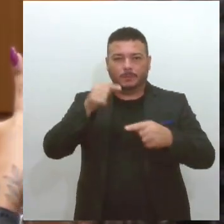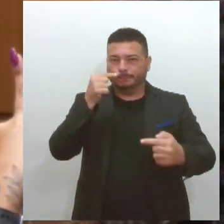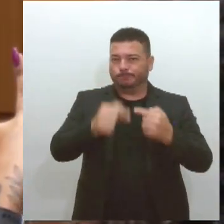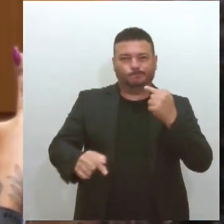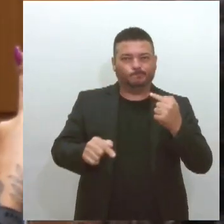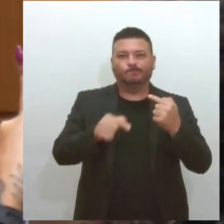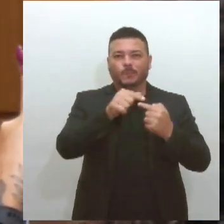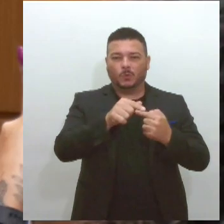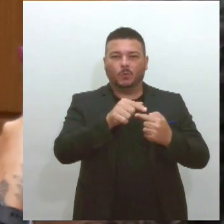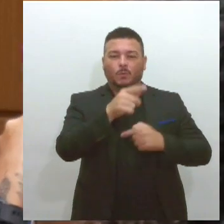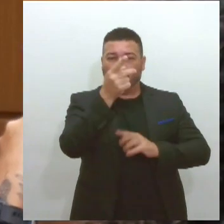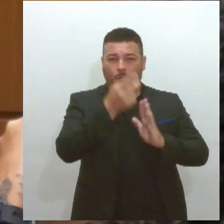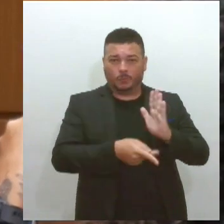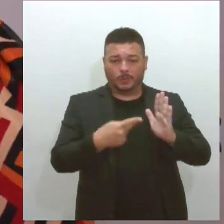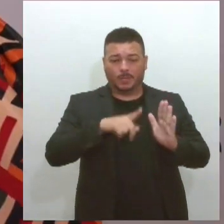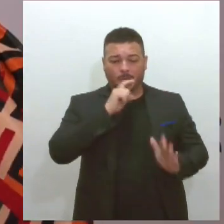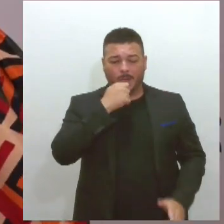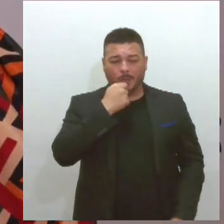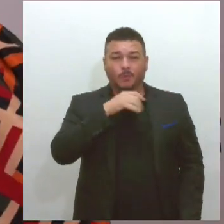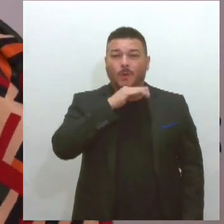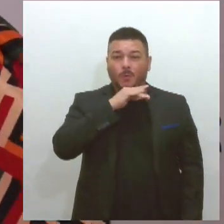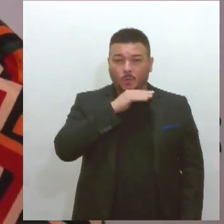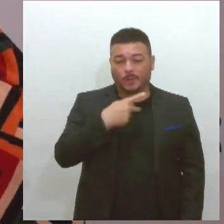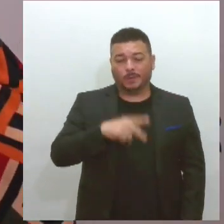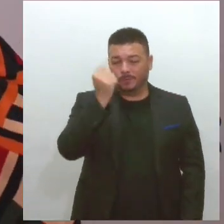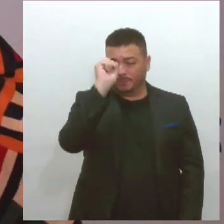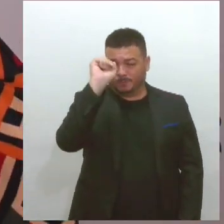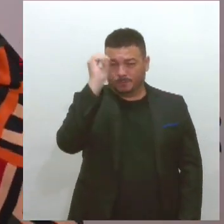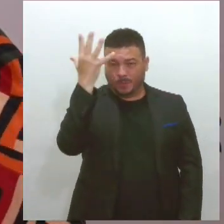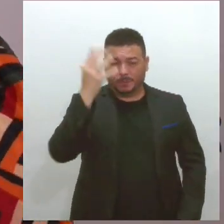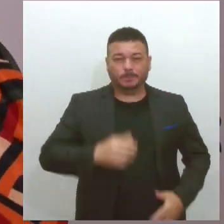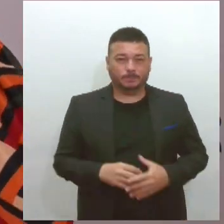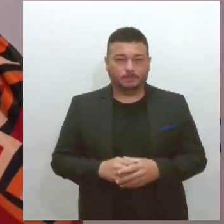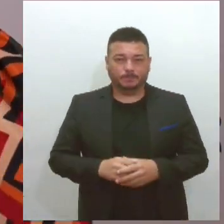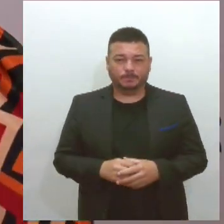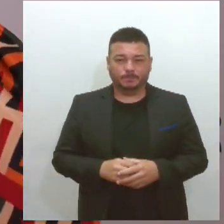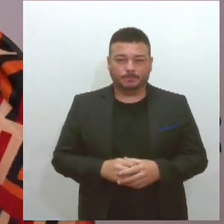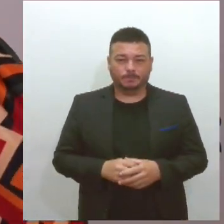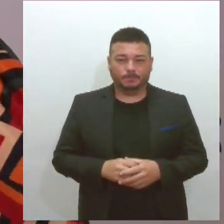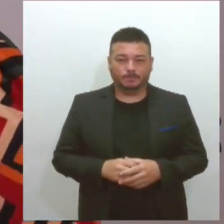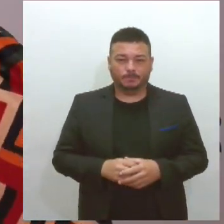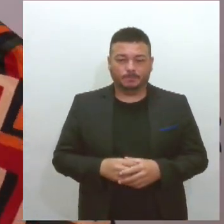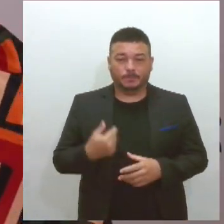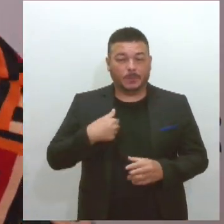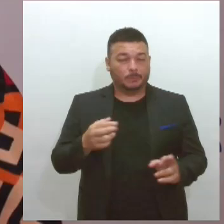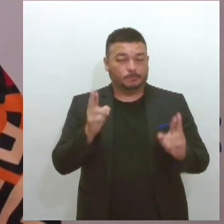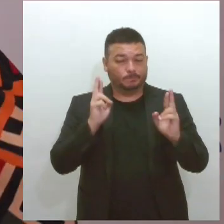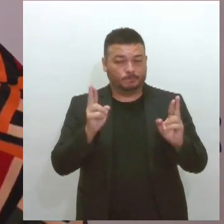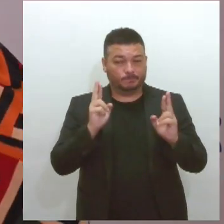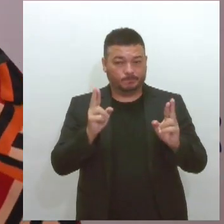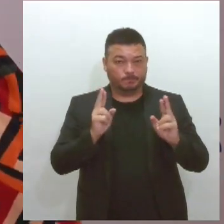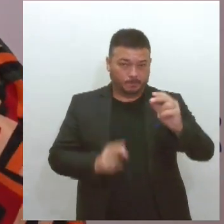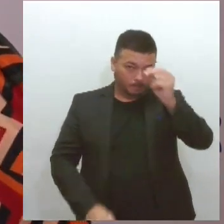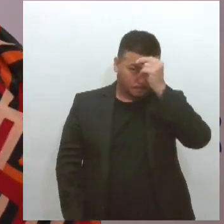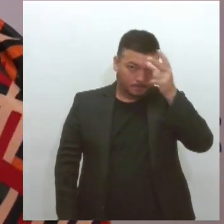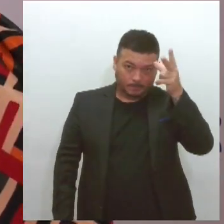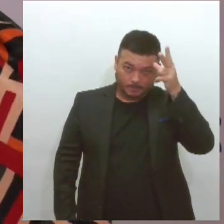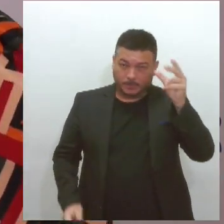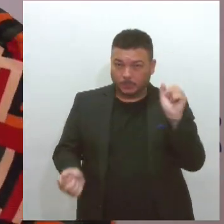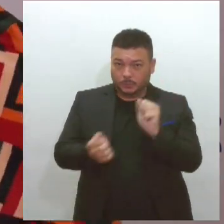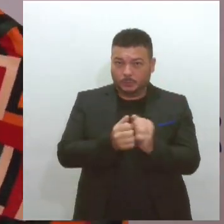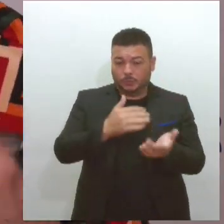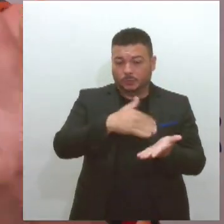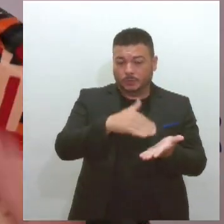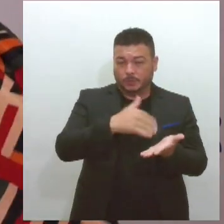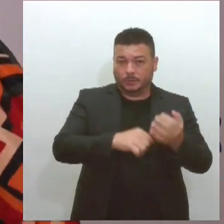segundo ela, são prejudiciais ao meio ambiente. Espero que o prefeito, junto com o secretário do meio ambiente,